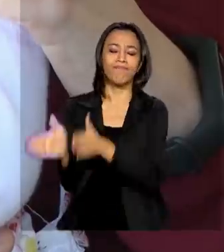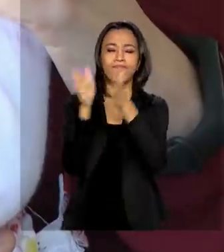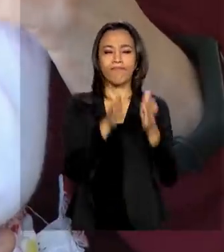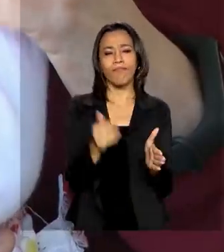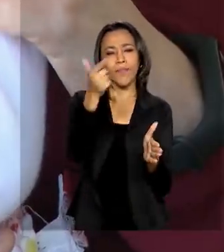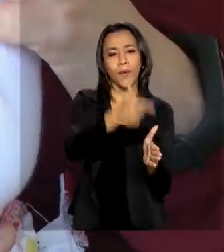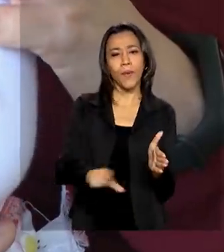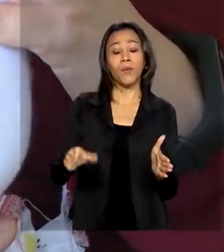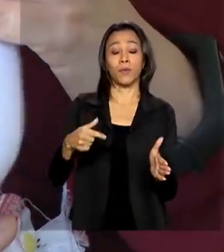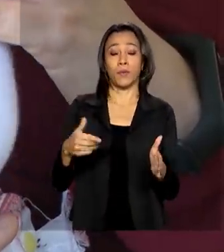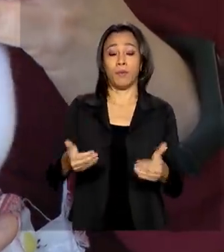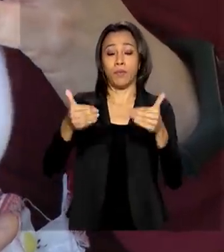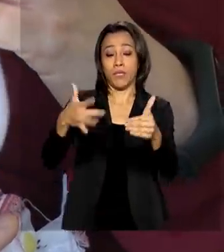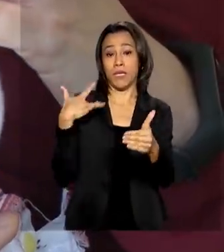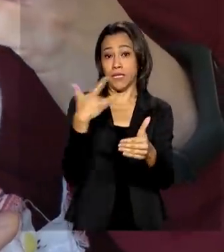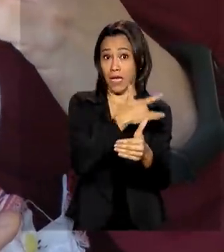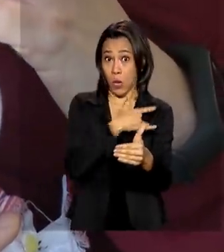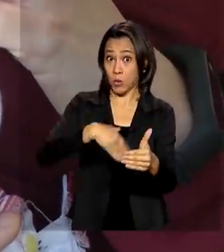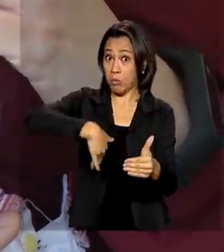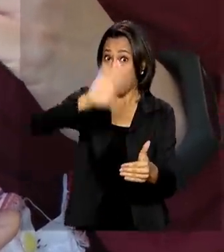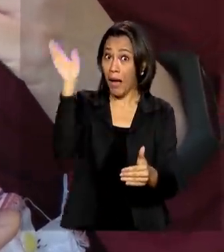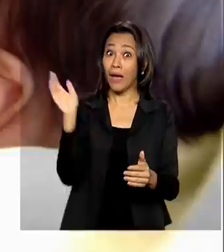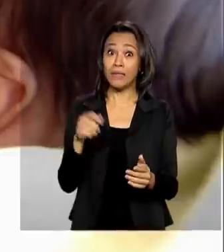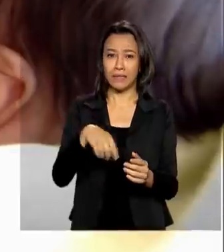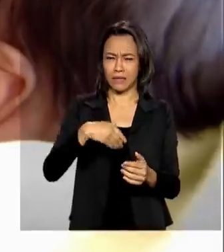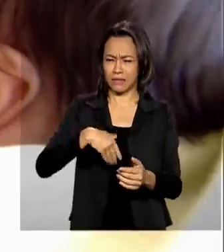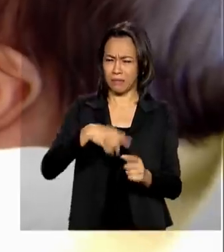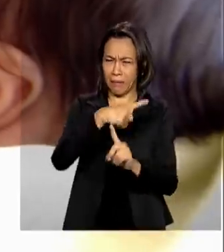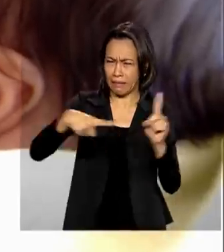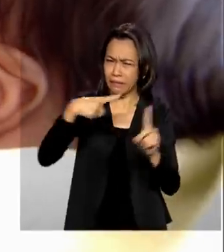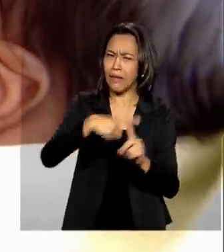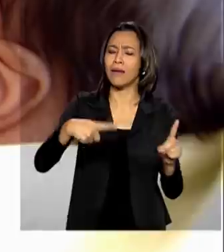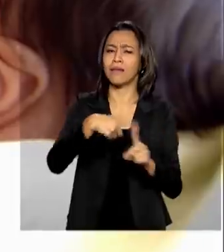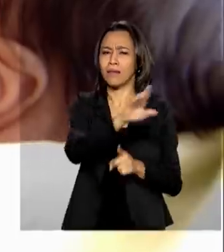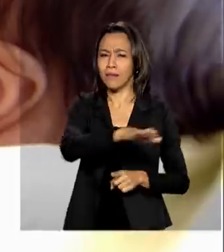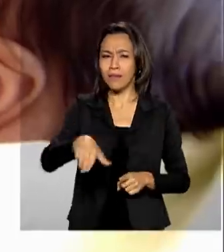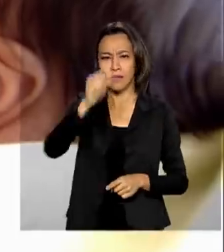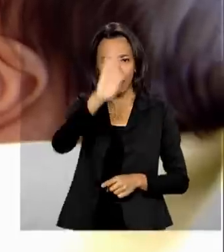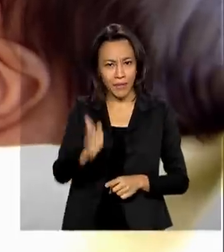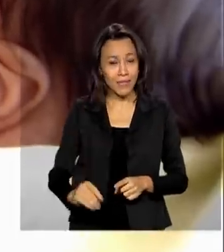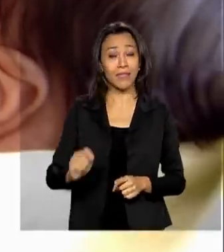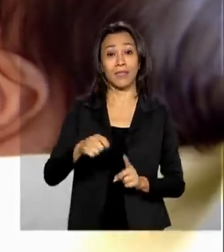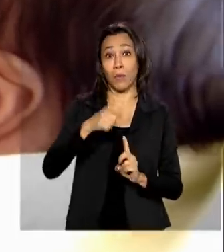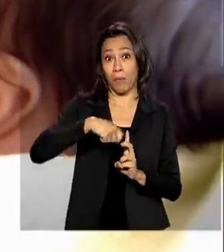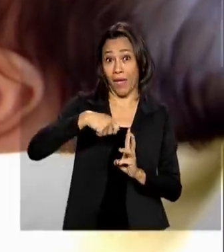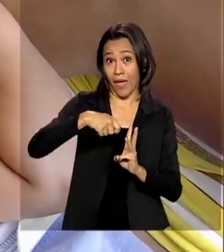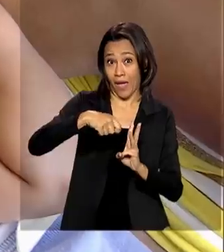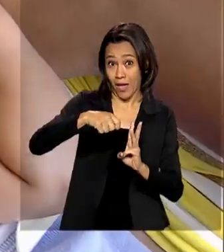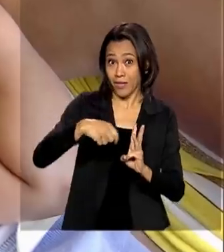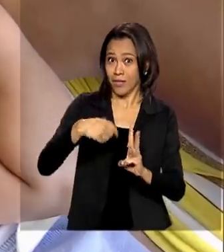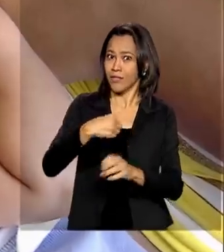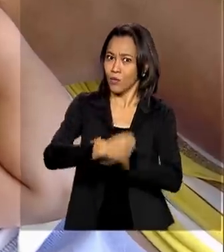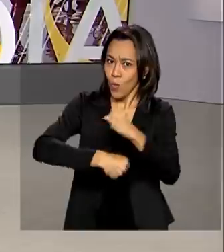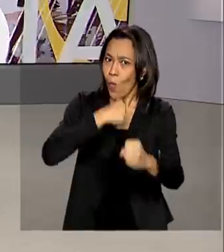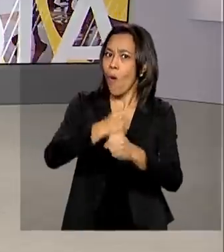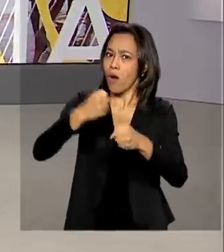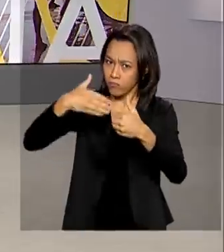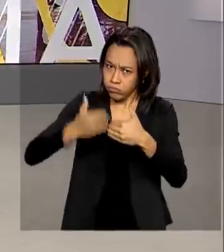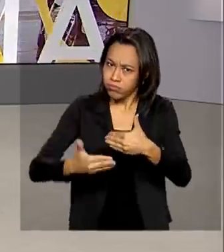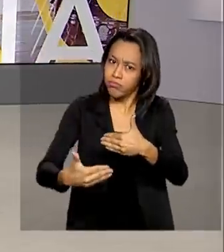o Ministério da Saúde revela que mais da metade das crianças brasileiras são amamentadas no primeiro ano de vida.